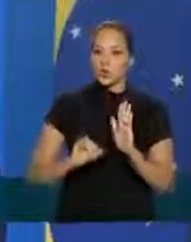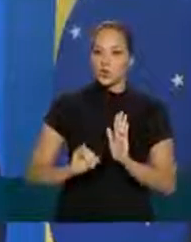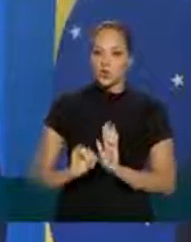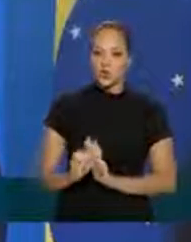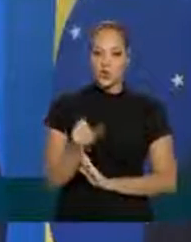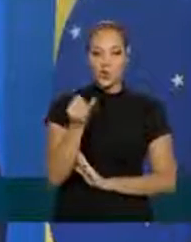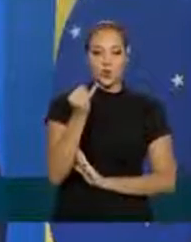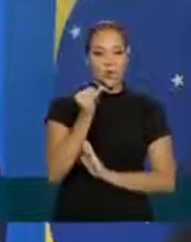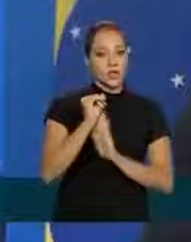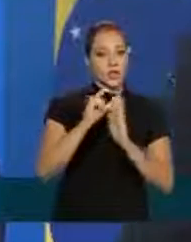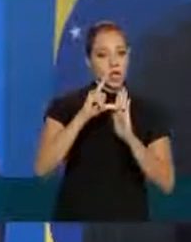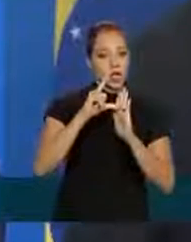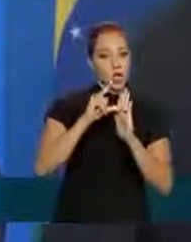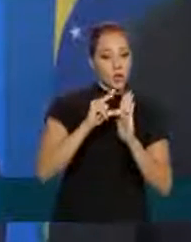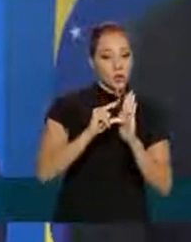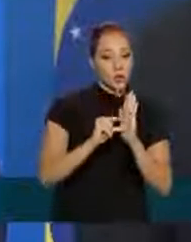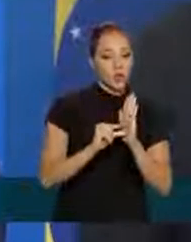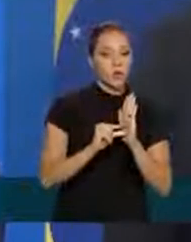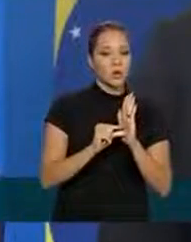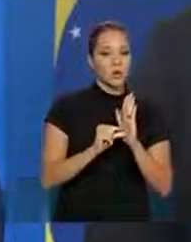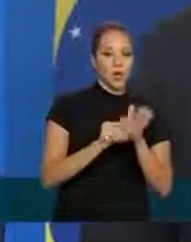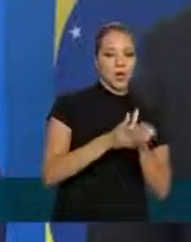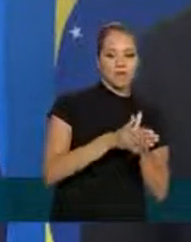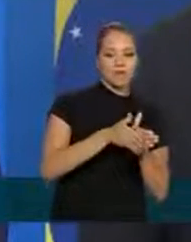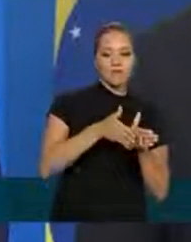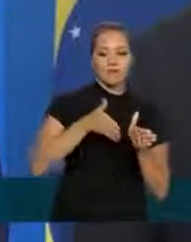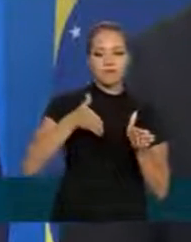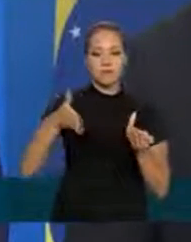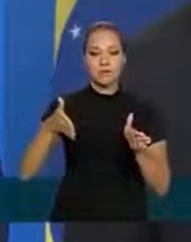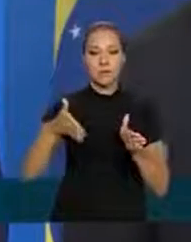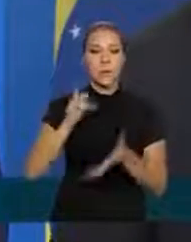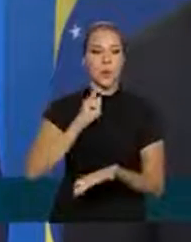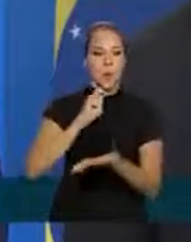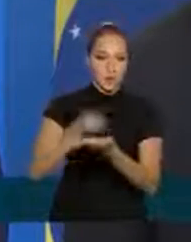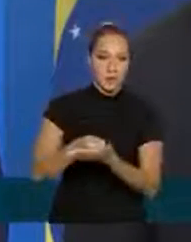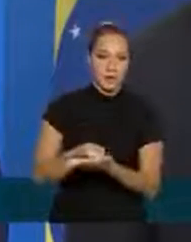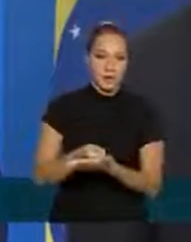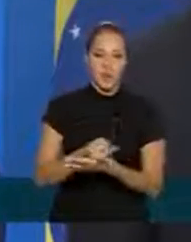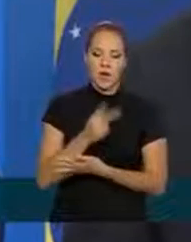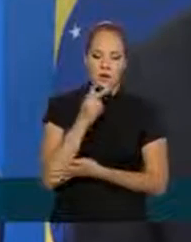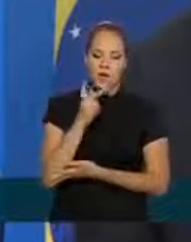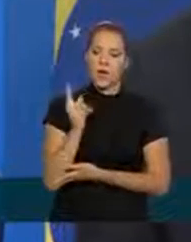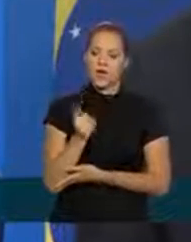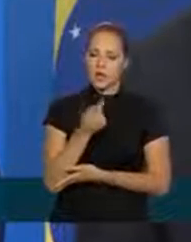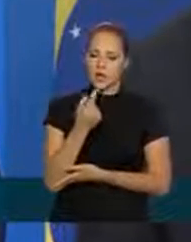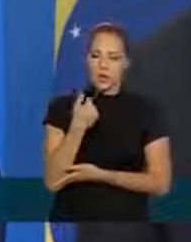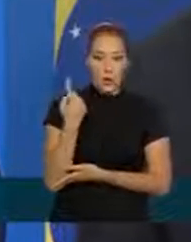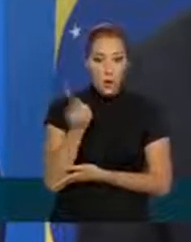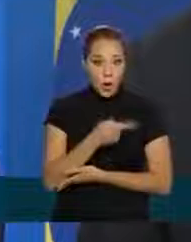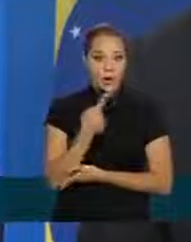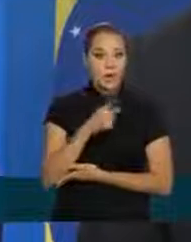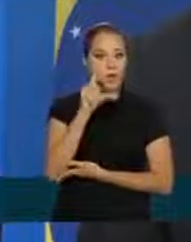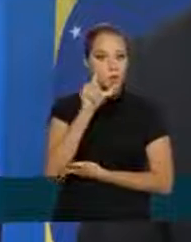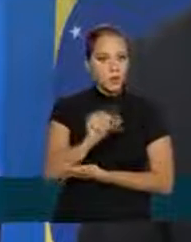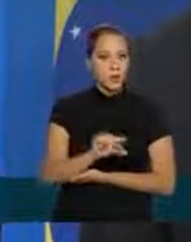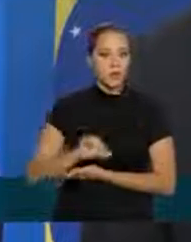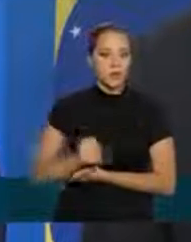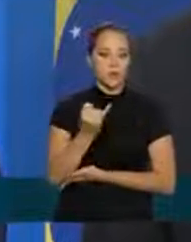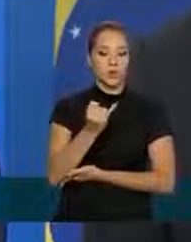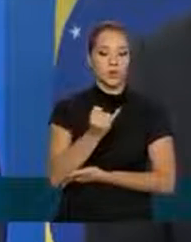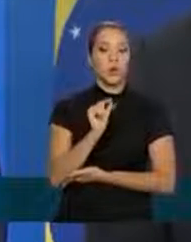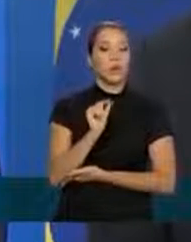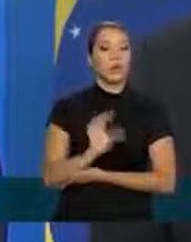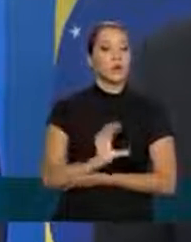e postergamos os pagamentos e eu afirmo que nós reduzimos os juros o que acontece